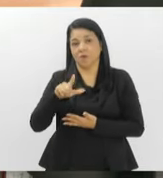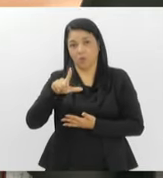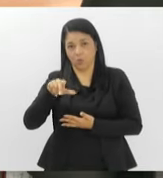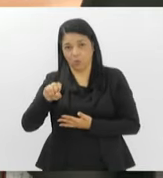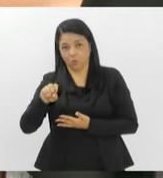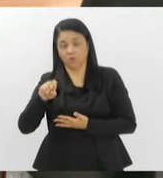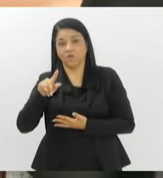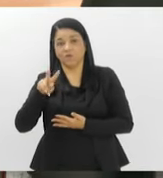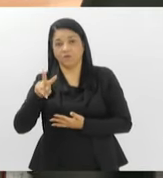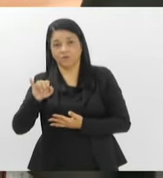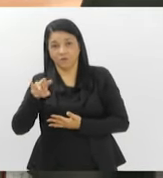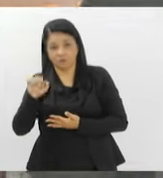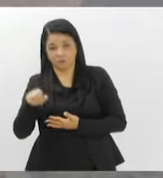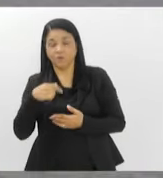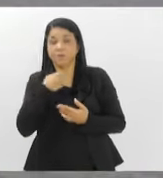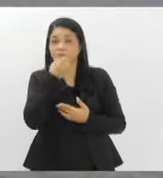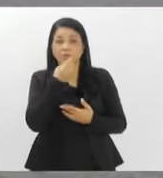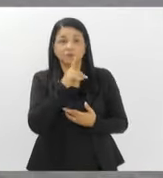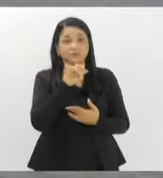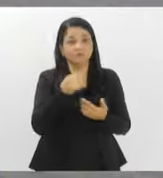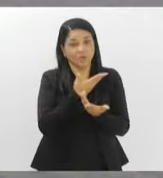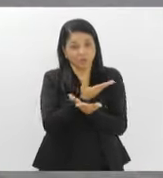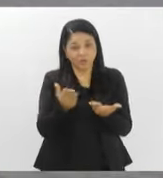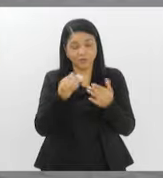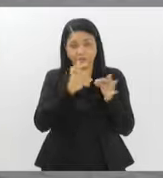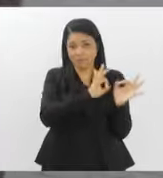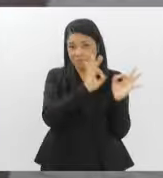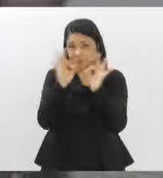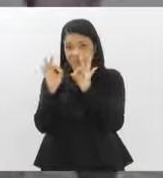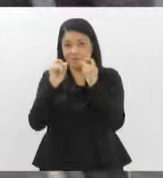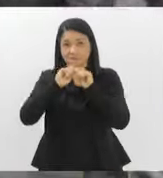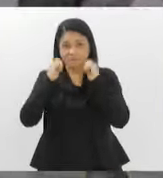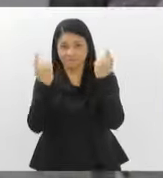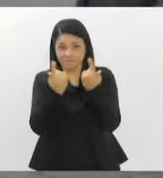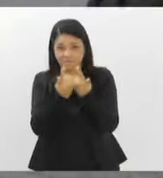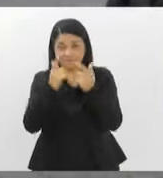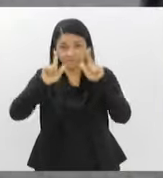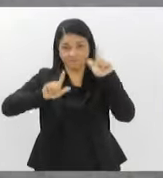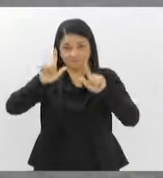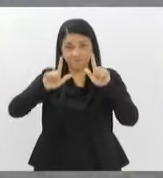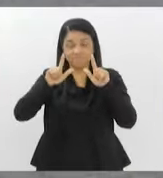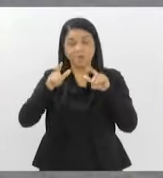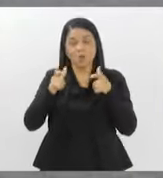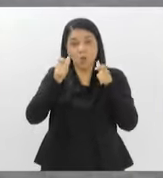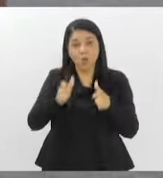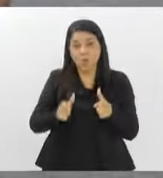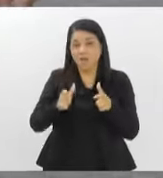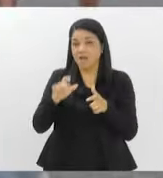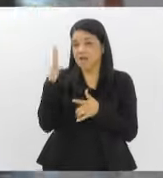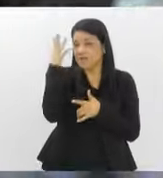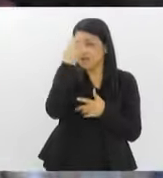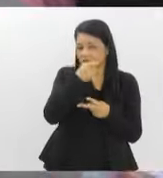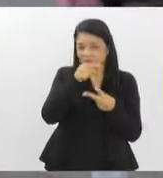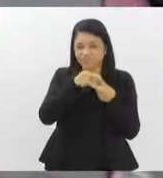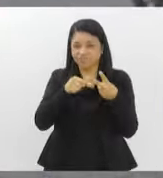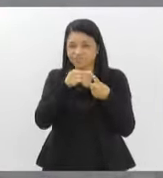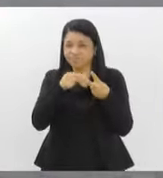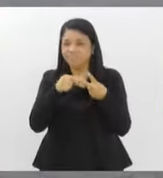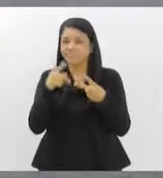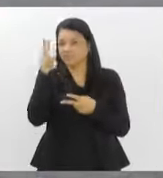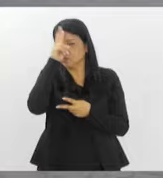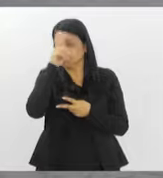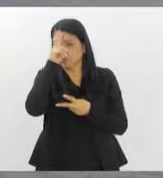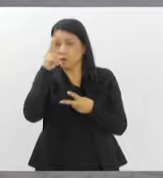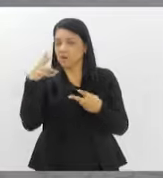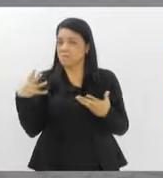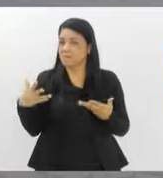Olá, Vicente! Bom dia! Bom dia a todos que acompanham a TV Alerge, lugares de uma beleza indescritível e de uma história também riquíssima, sem sombra de dúvidas,